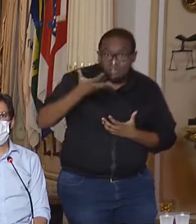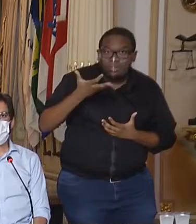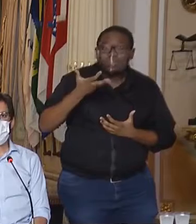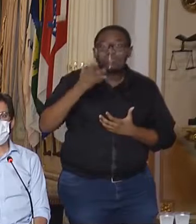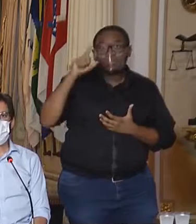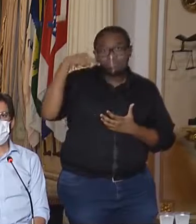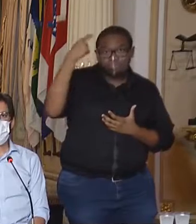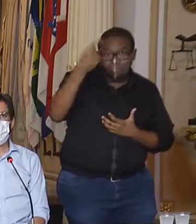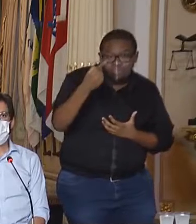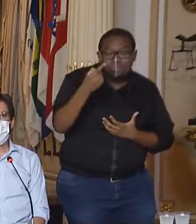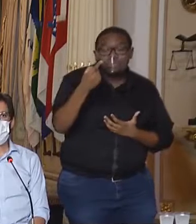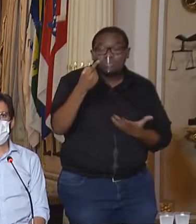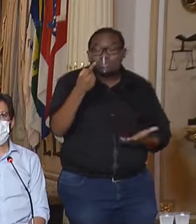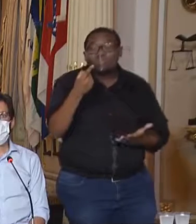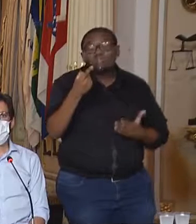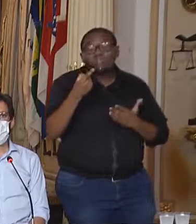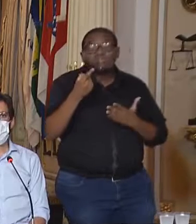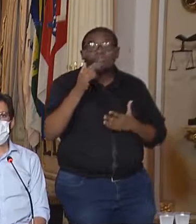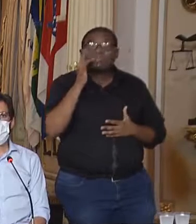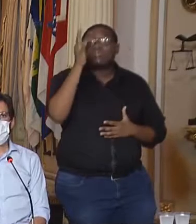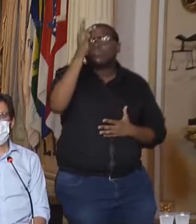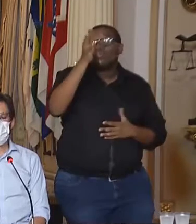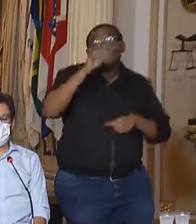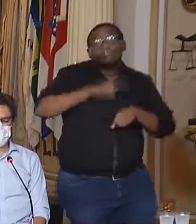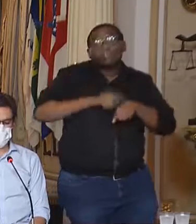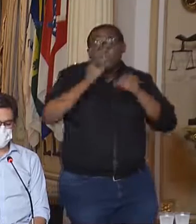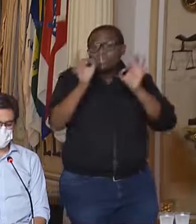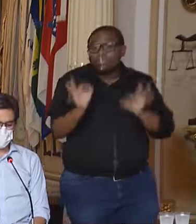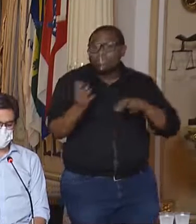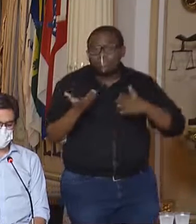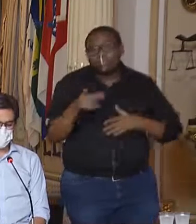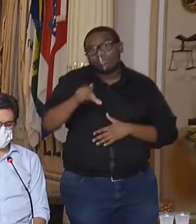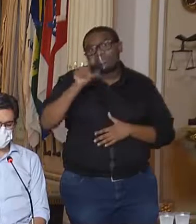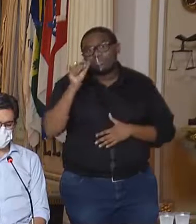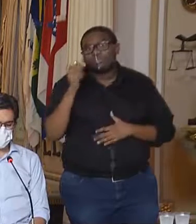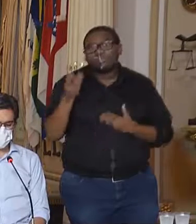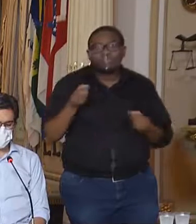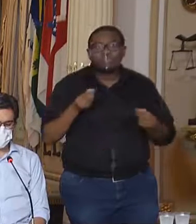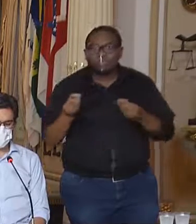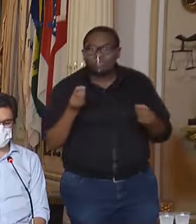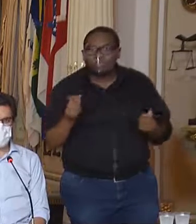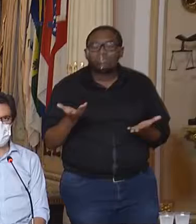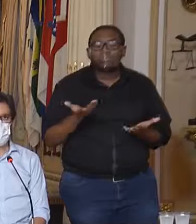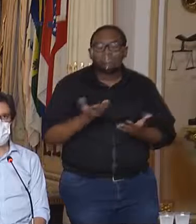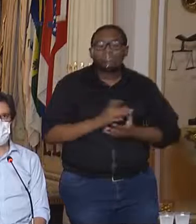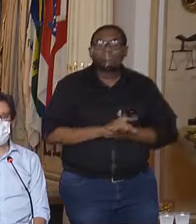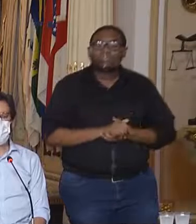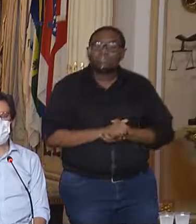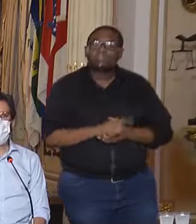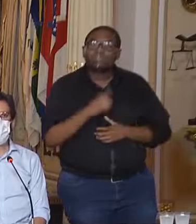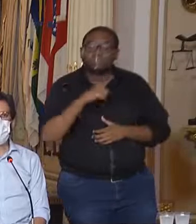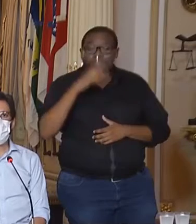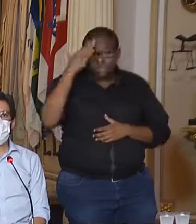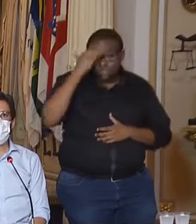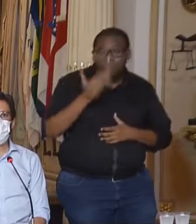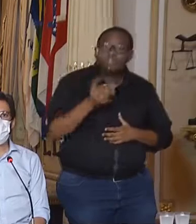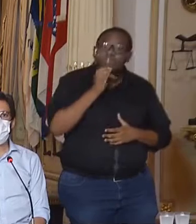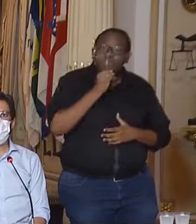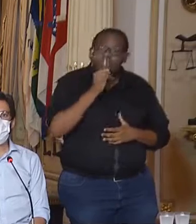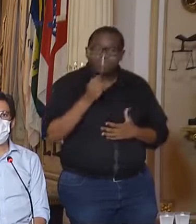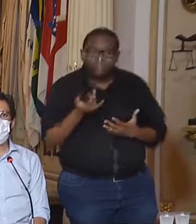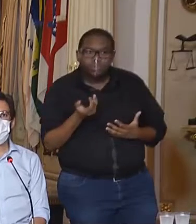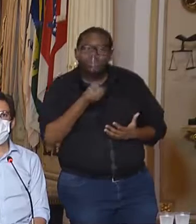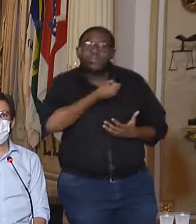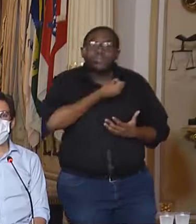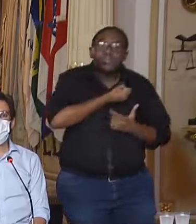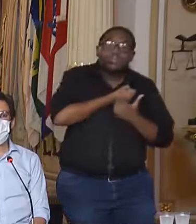as próximas decisões, no momento certo, considerando toda esta equação entre cenário epidemiológico,